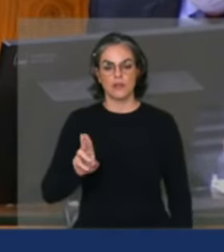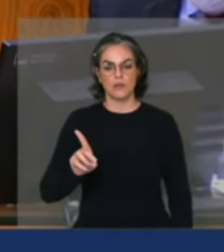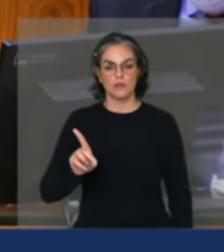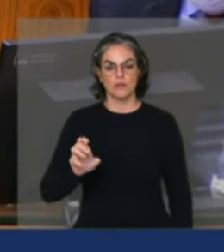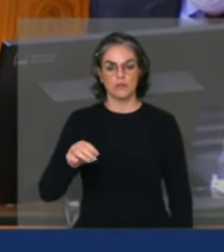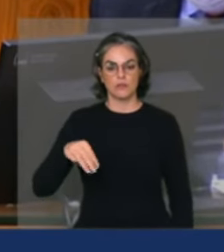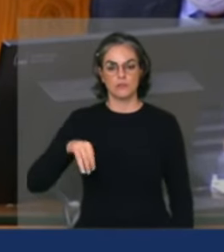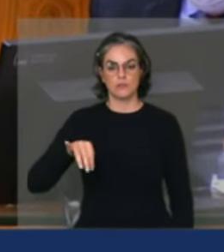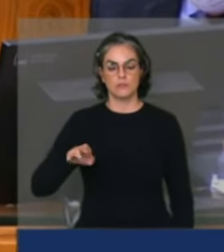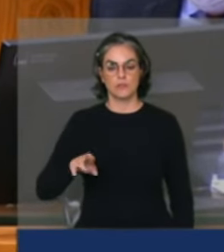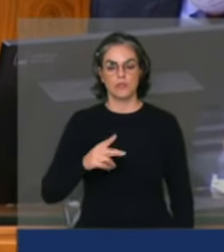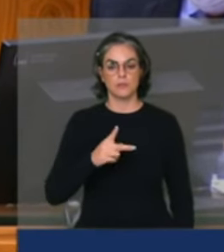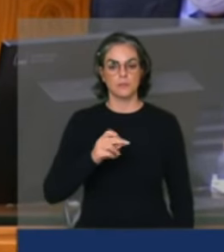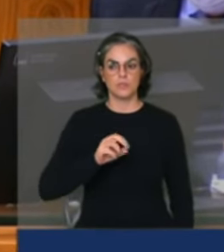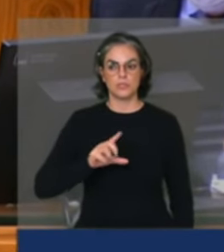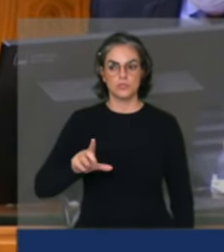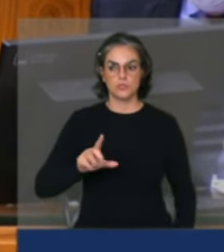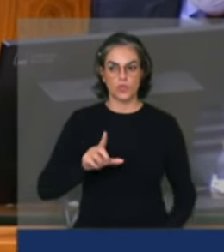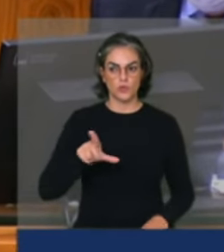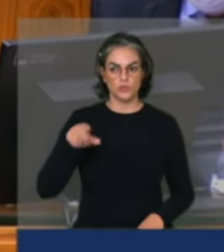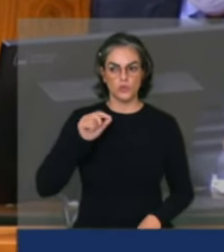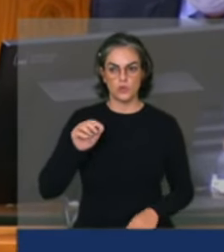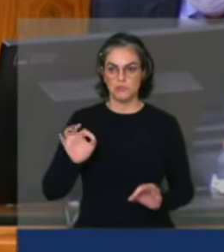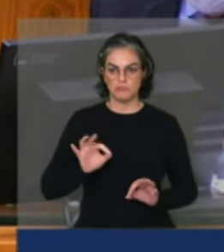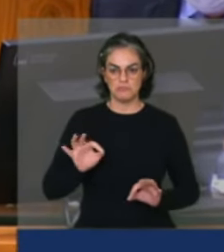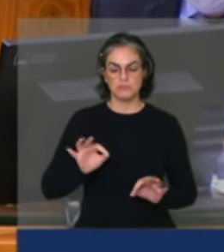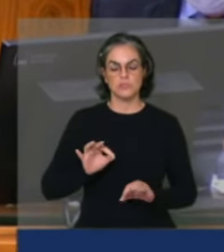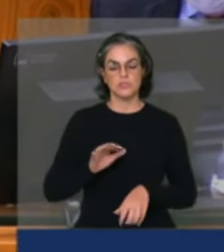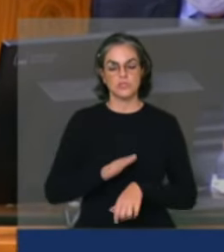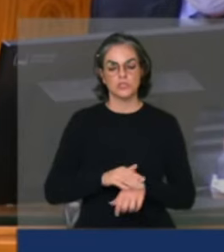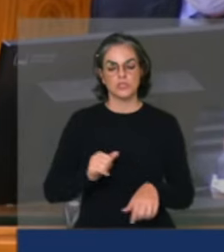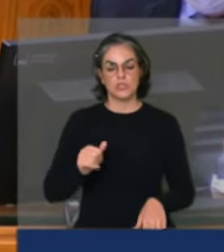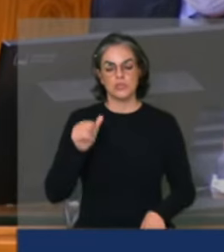não se encontra na sala. Convido a senhora